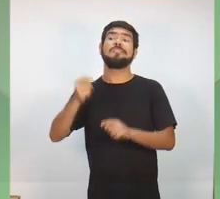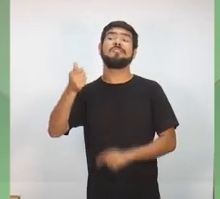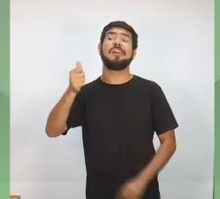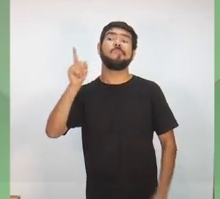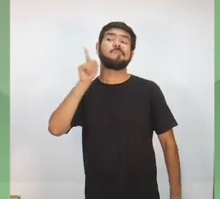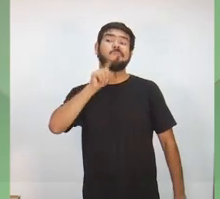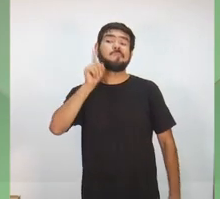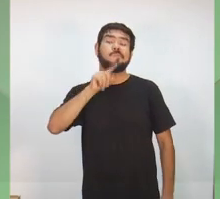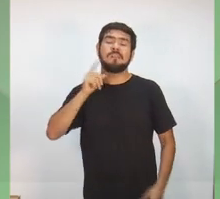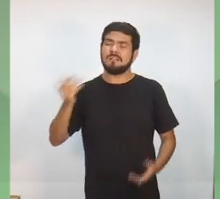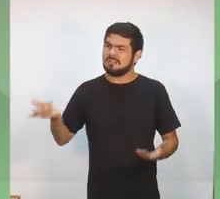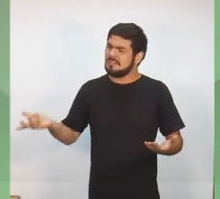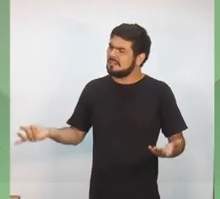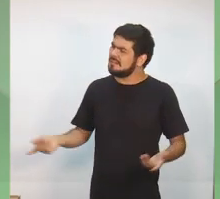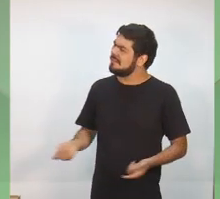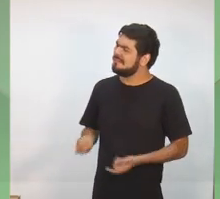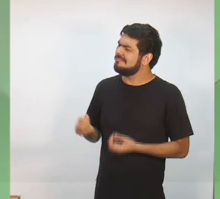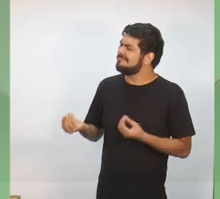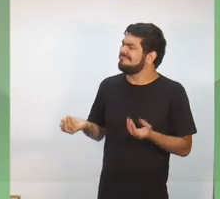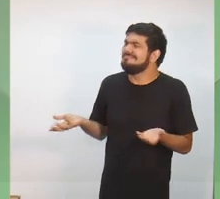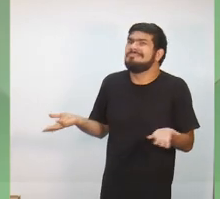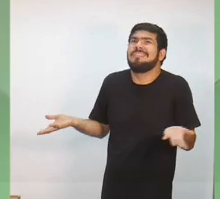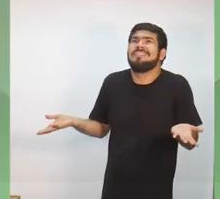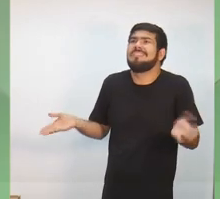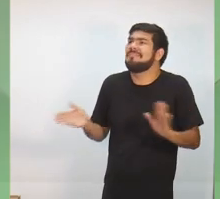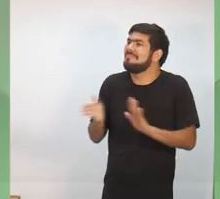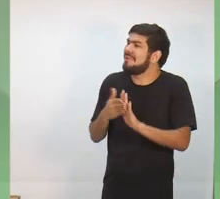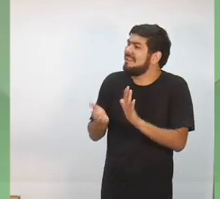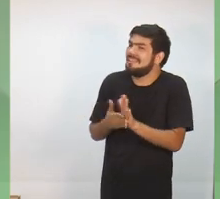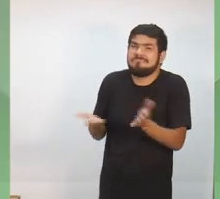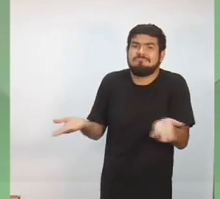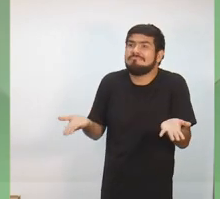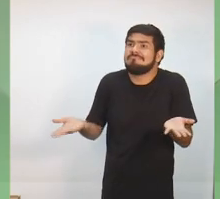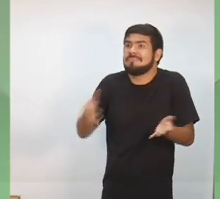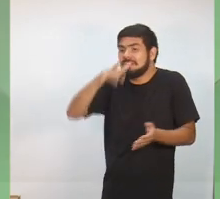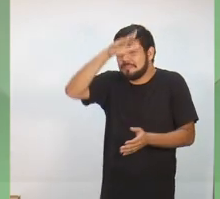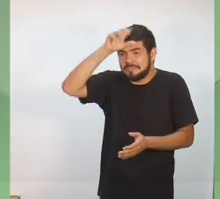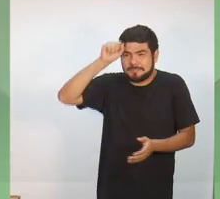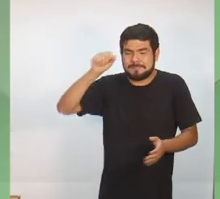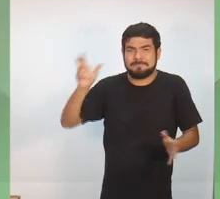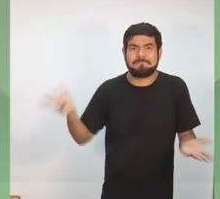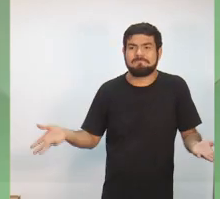Amazonas qual o legado, qual a herança desse programa para a população amazonense.